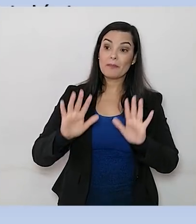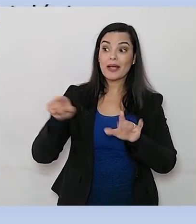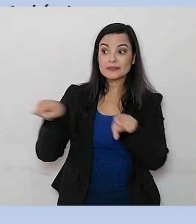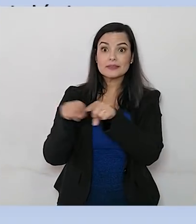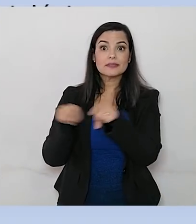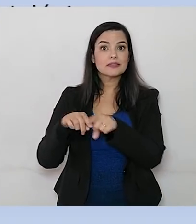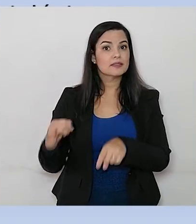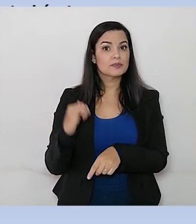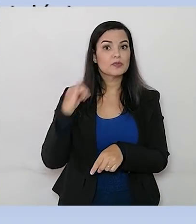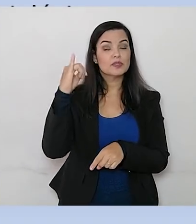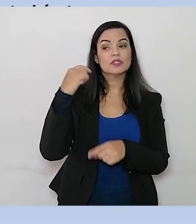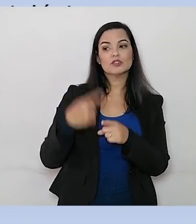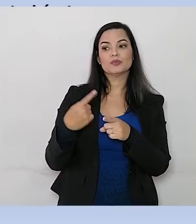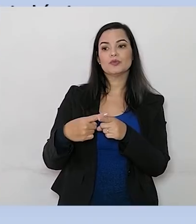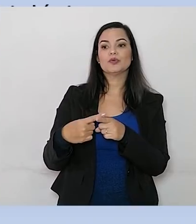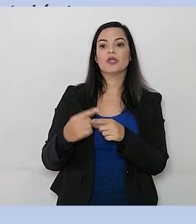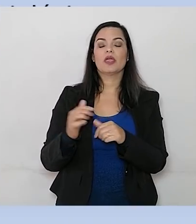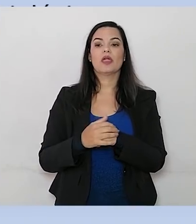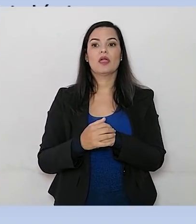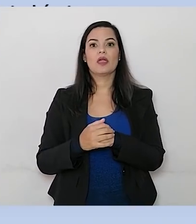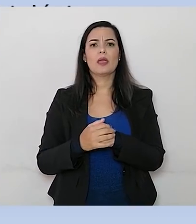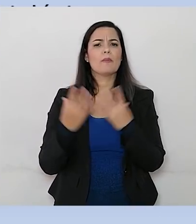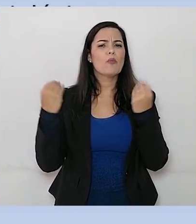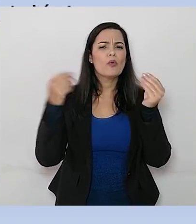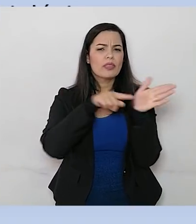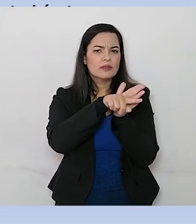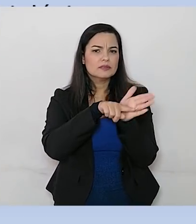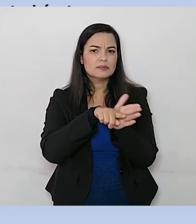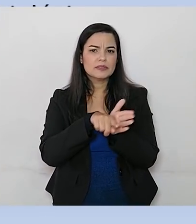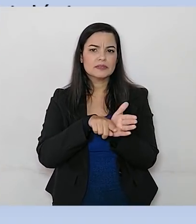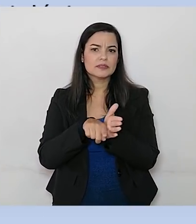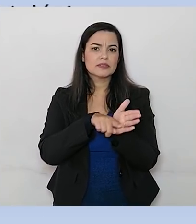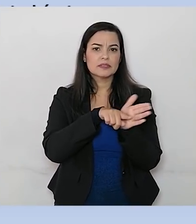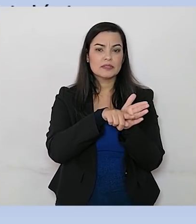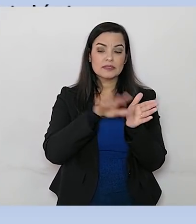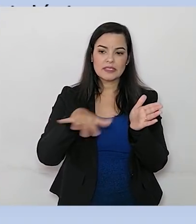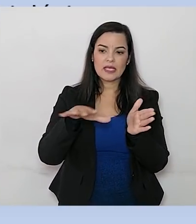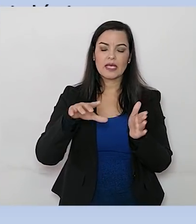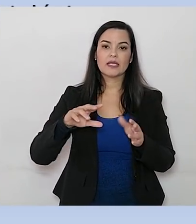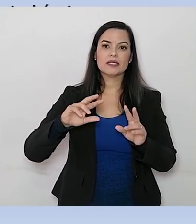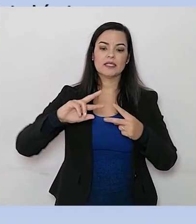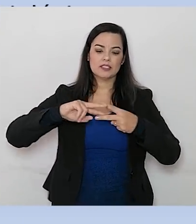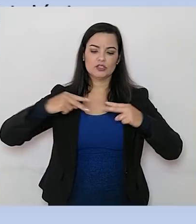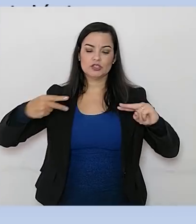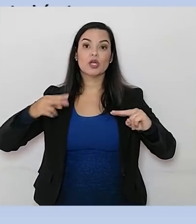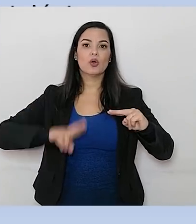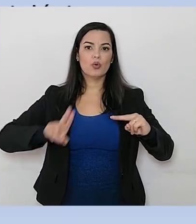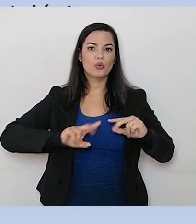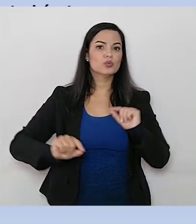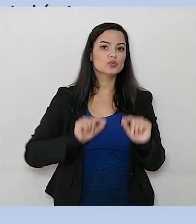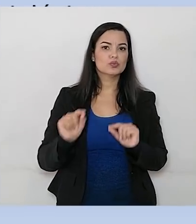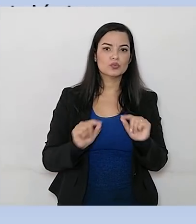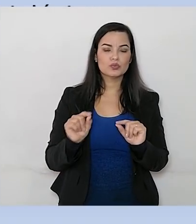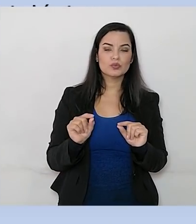eles podem atuar como modelos biológicos, né? A maioria das pesquisas feitas em genéticas, elas utilizam